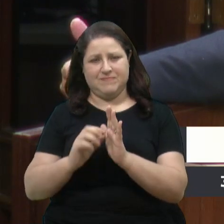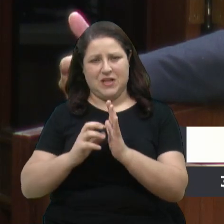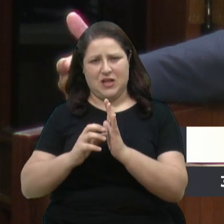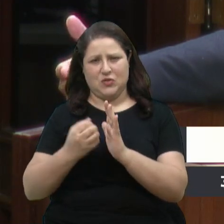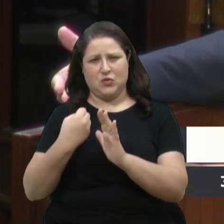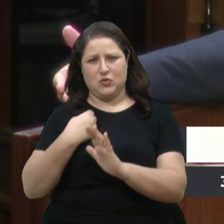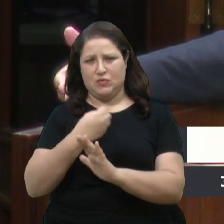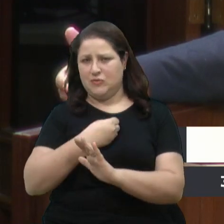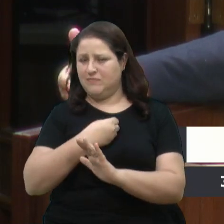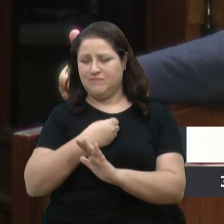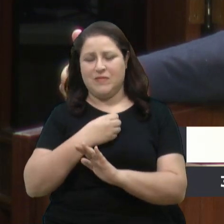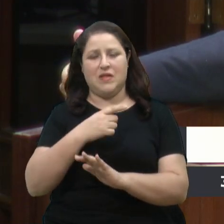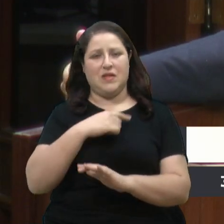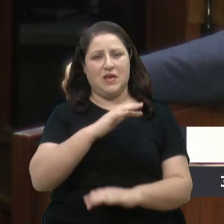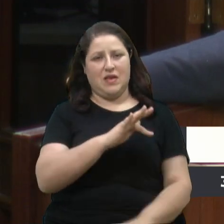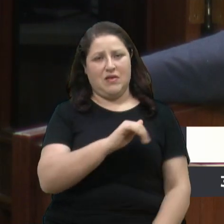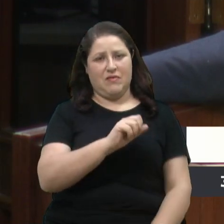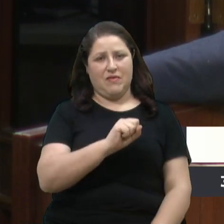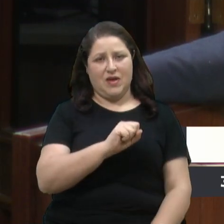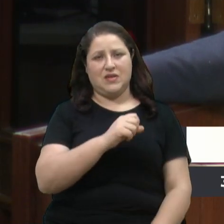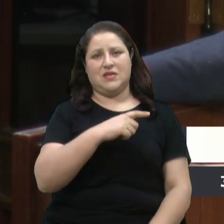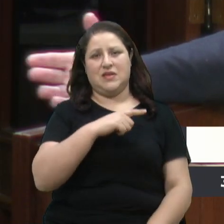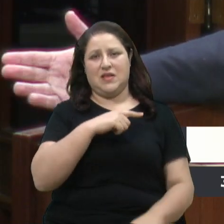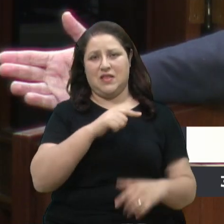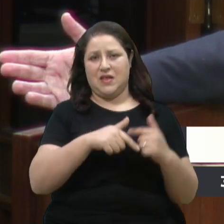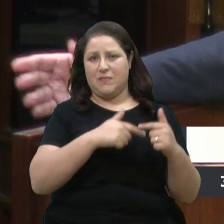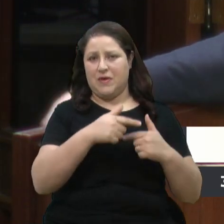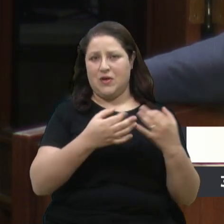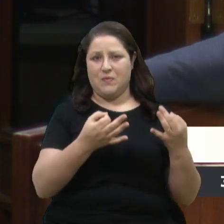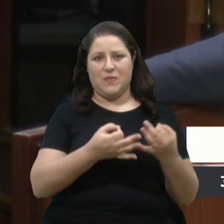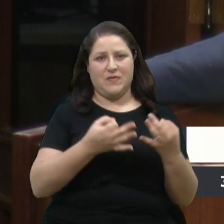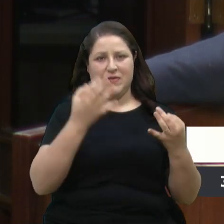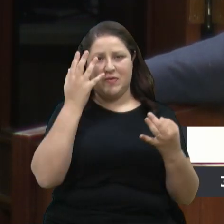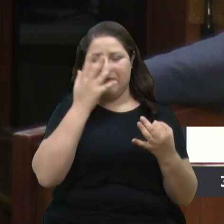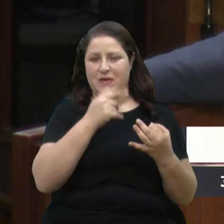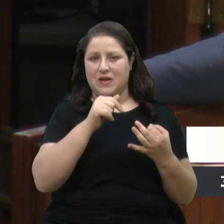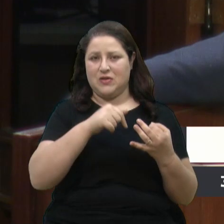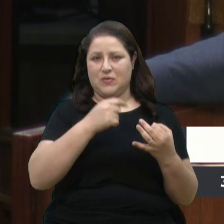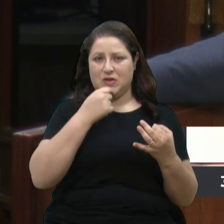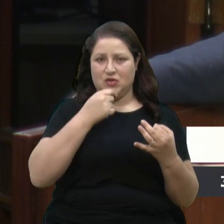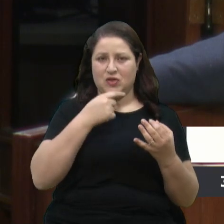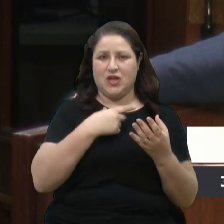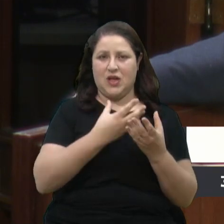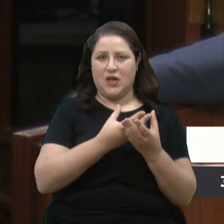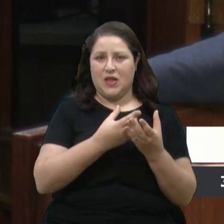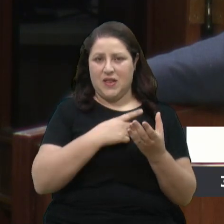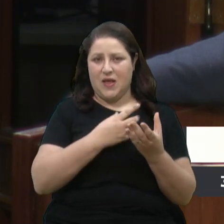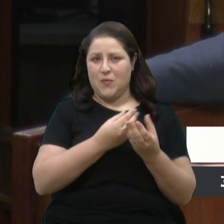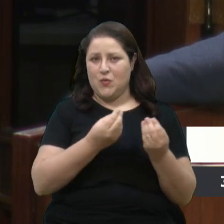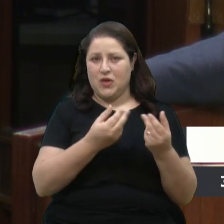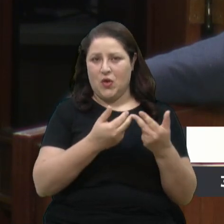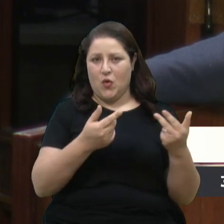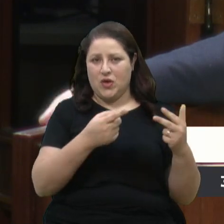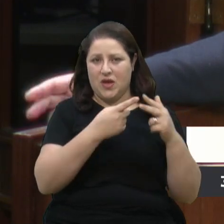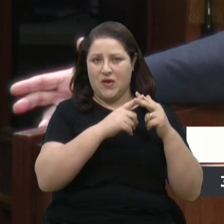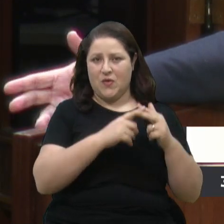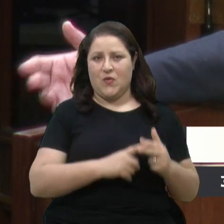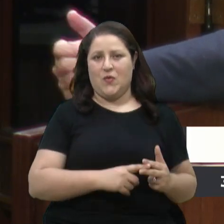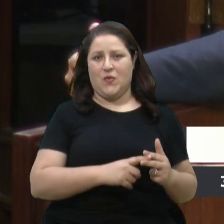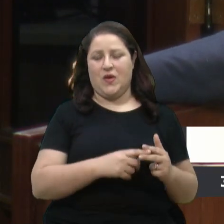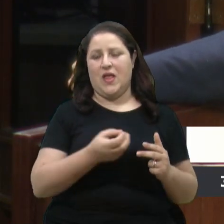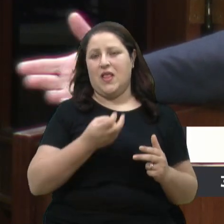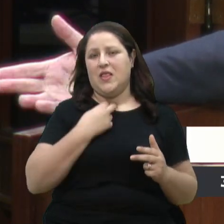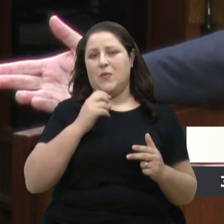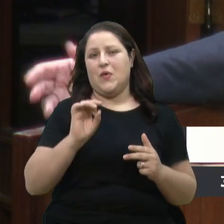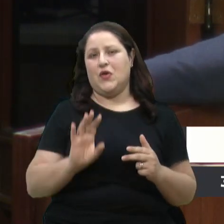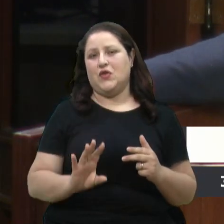a FAS, que faz um belíssimo trabalho em Caxias do Sul, tem muitas coisas para arrumar ainda, não pode só